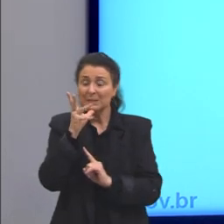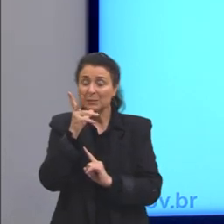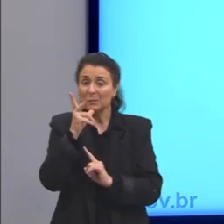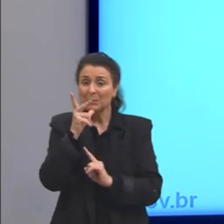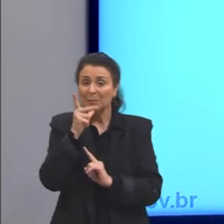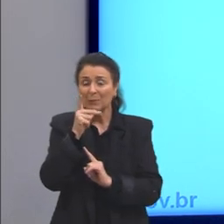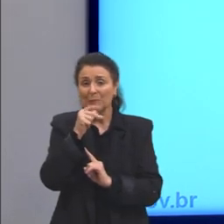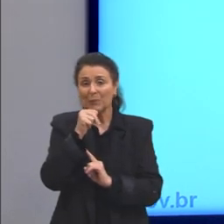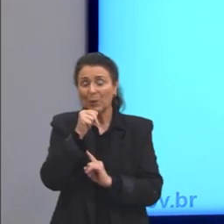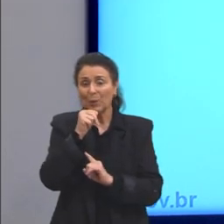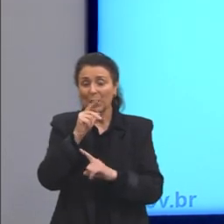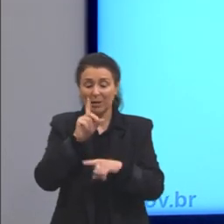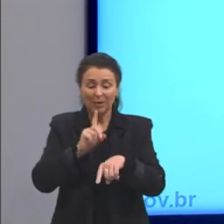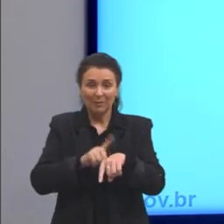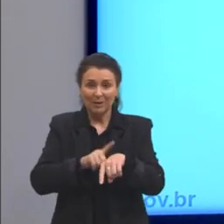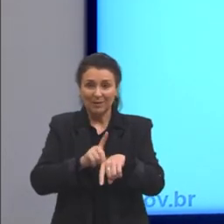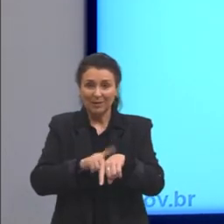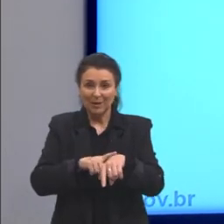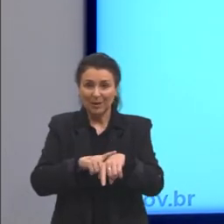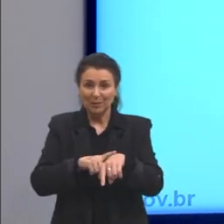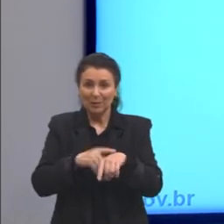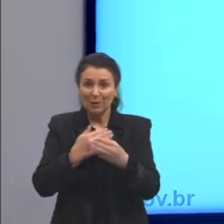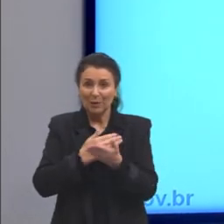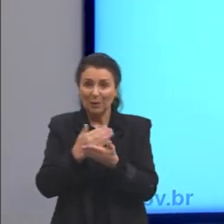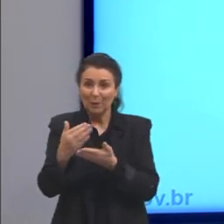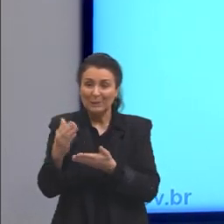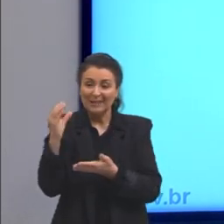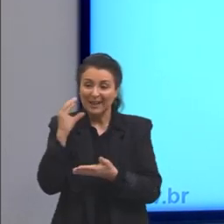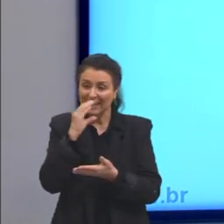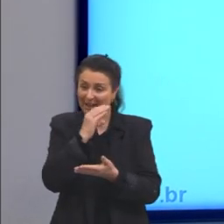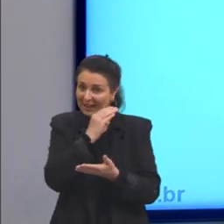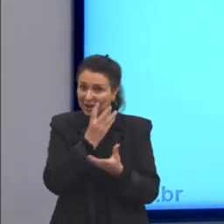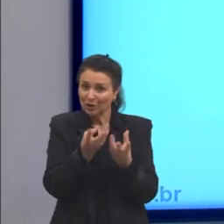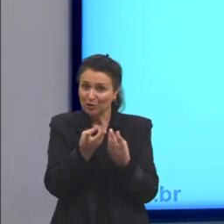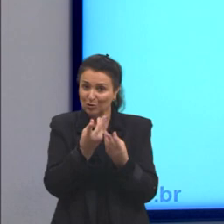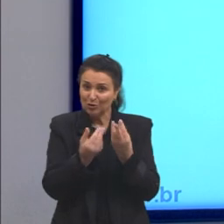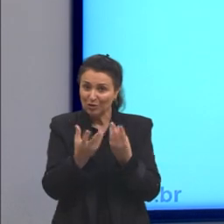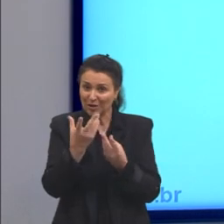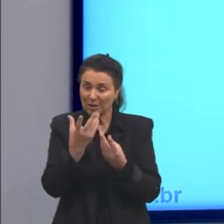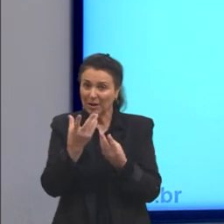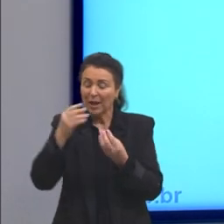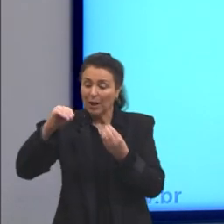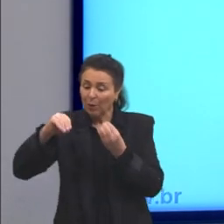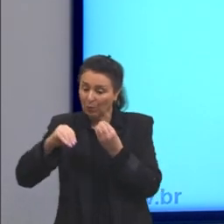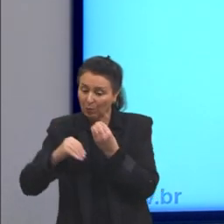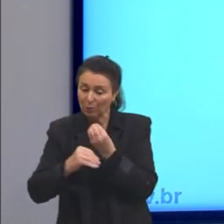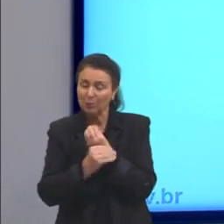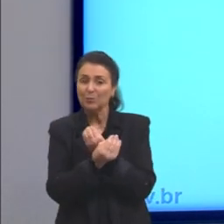realmente esquentar. Não quer dizer que ela não conduz. Ela conduz. Só que ela conduz